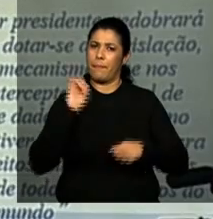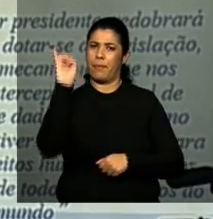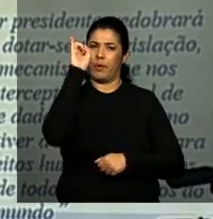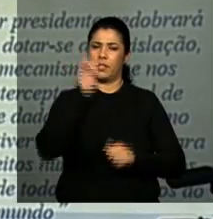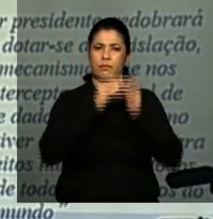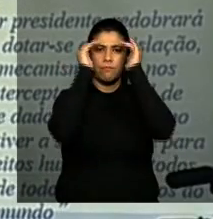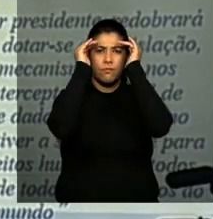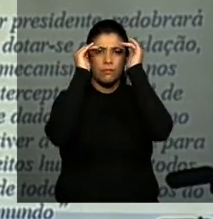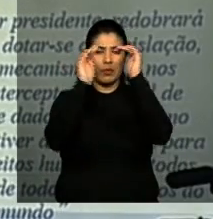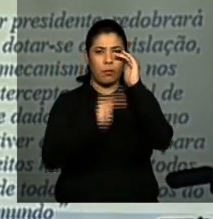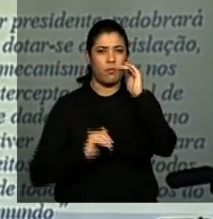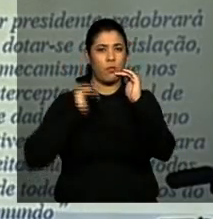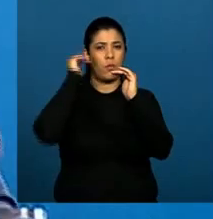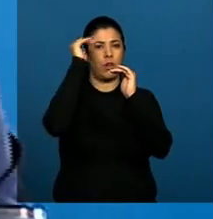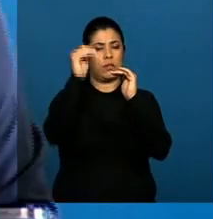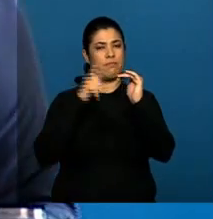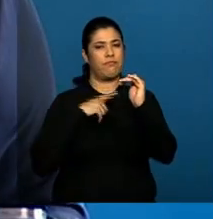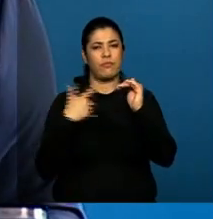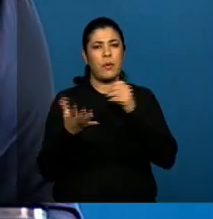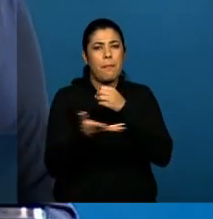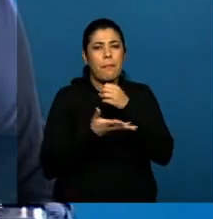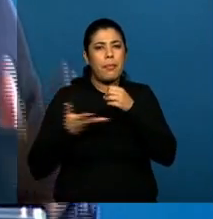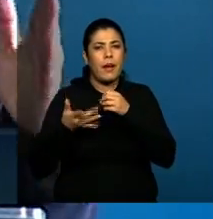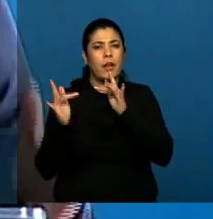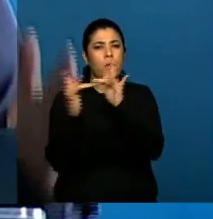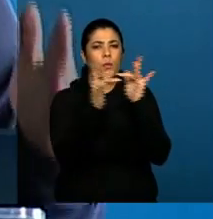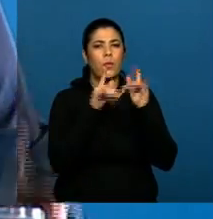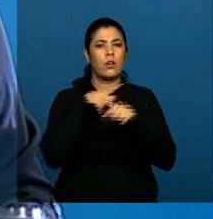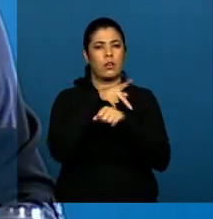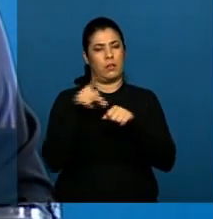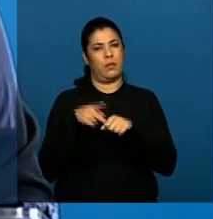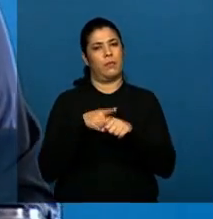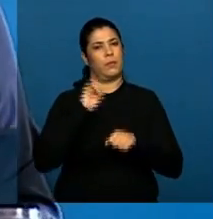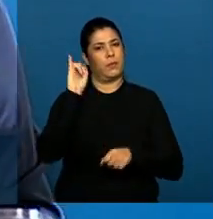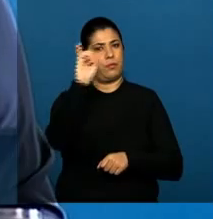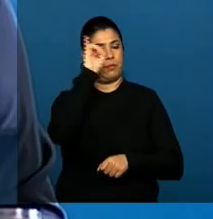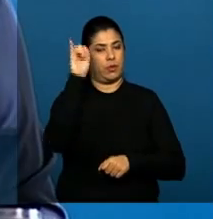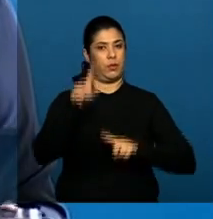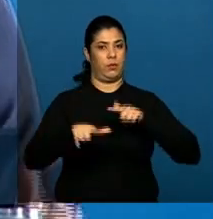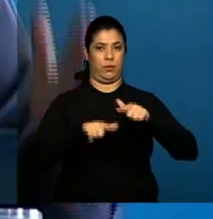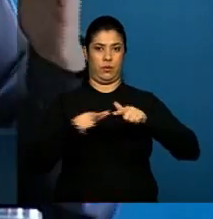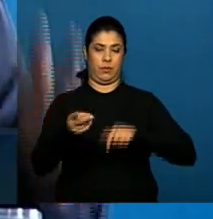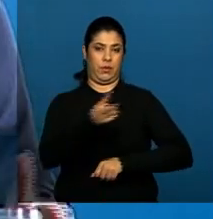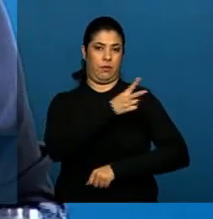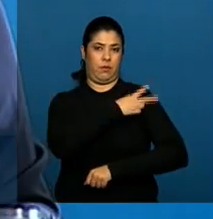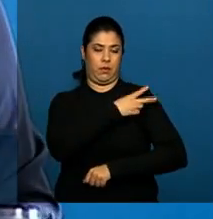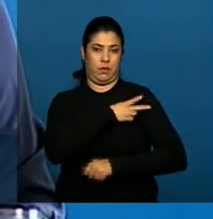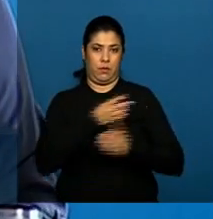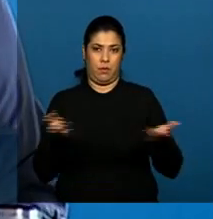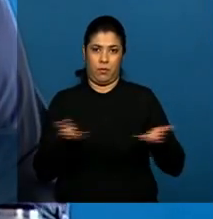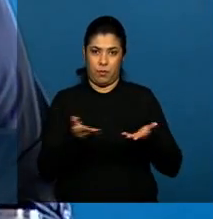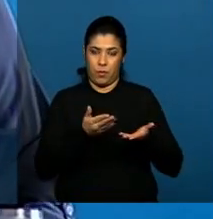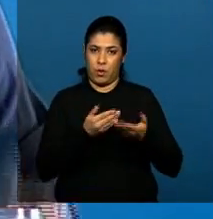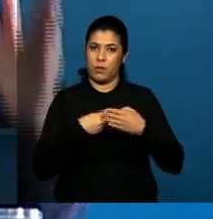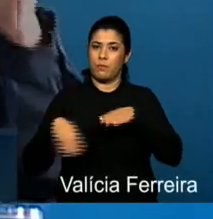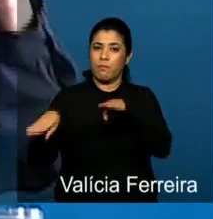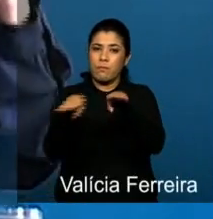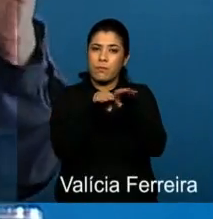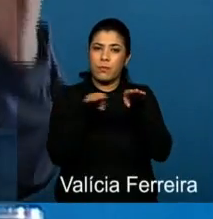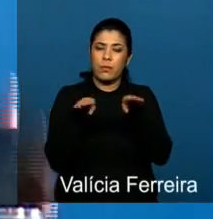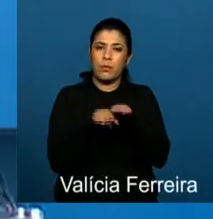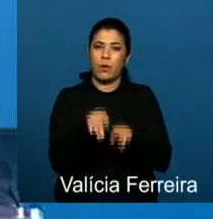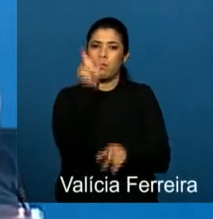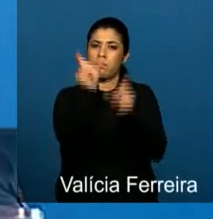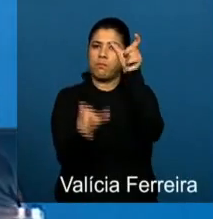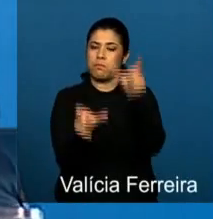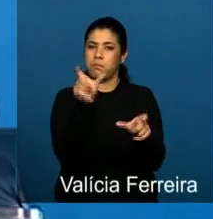não há base para relacionamento entre as nações. Então, o nosso trabalho técnico aqui está extremamente alinhado com a posição